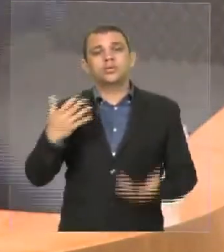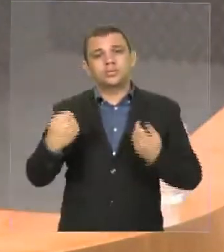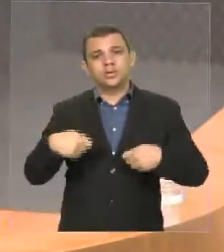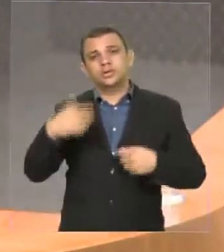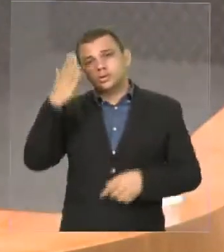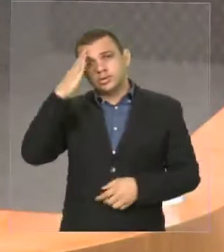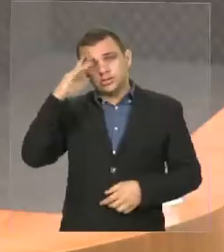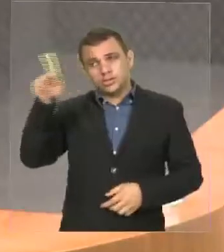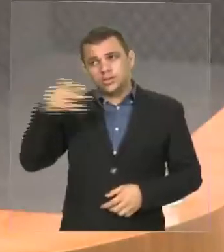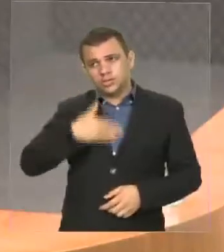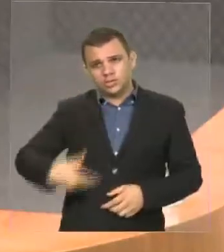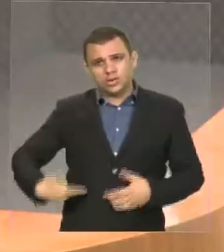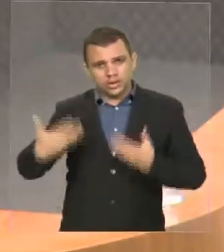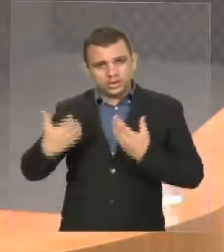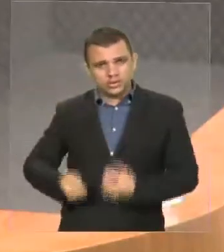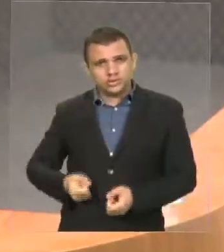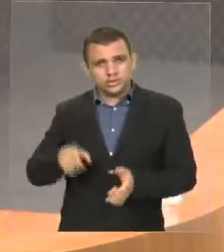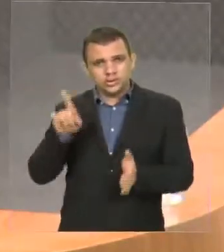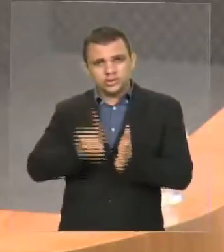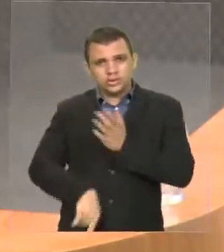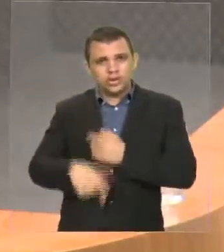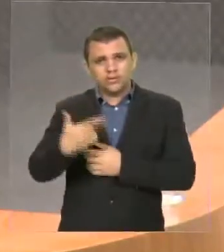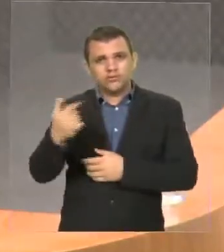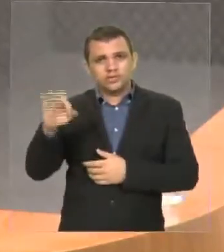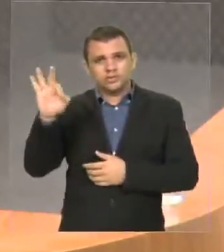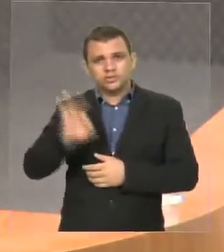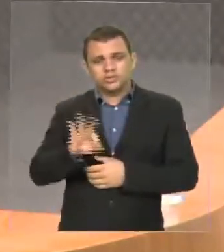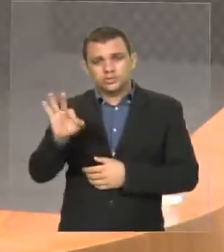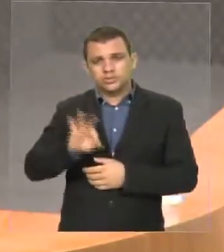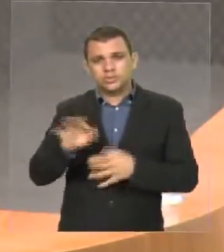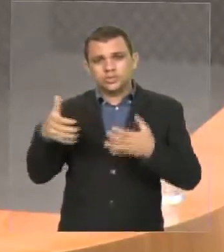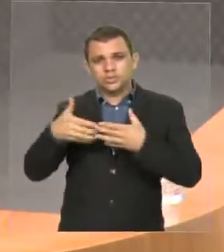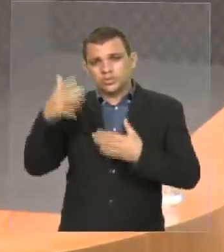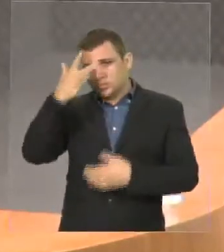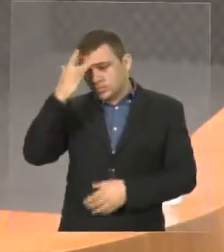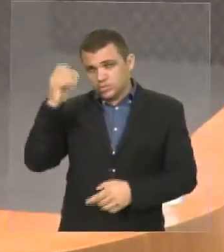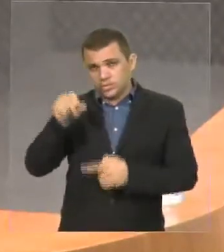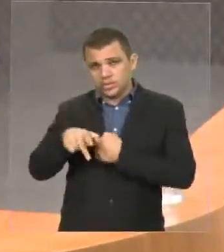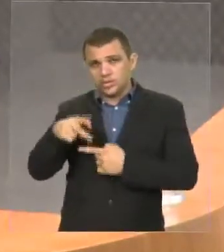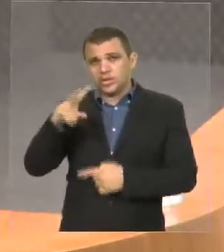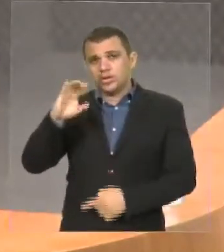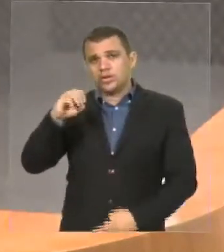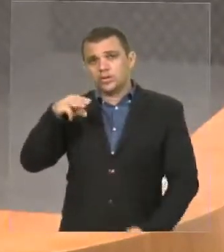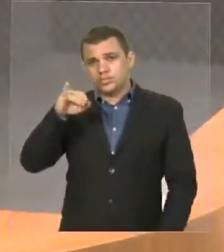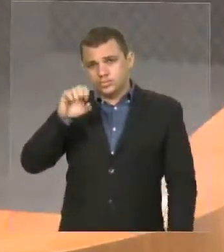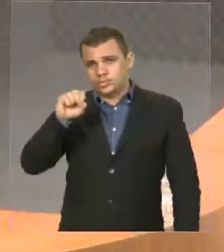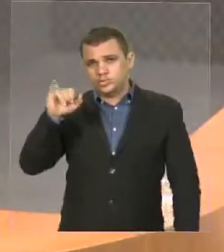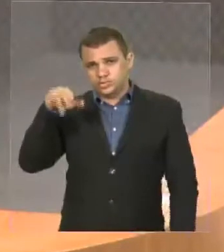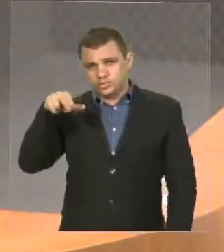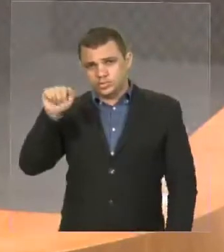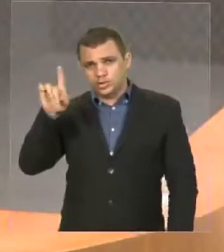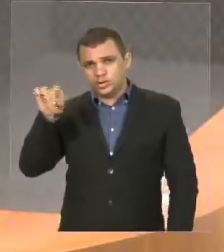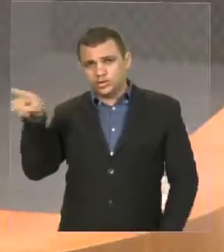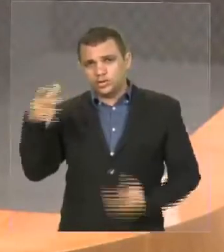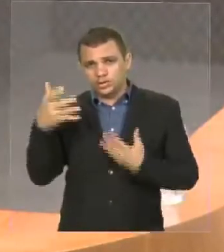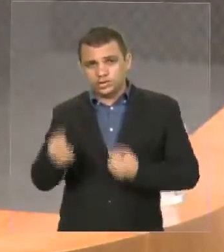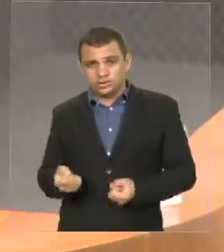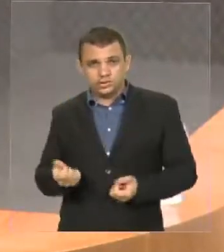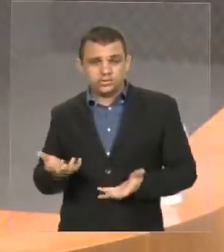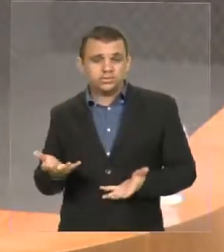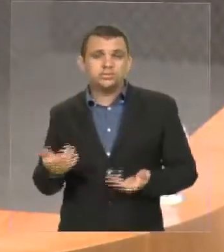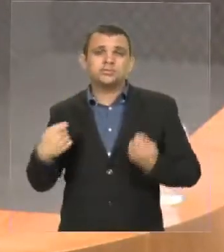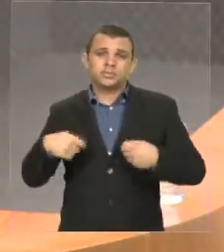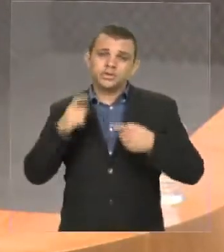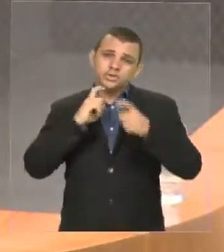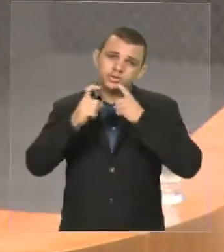a cortar 20% dos cargos comissionados do estado do Maranhão. Então, são discussões